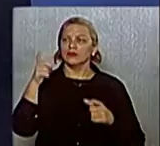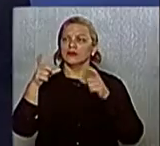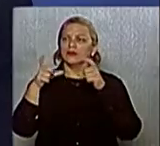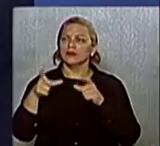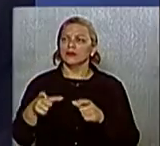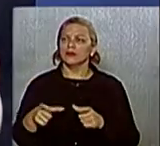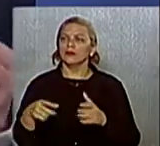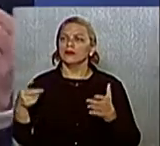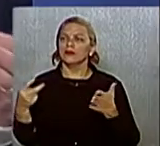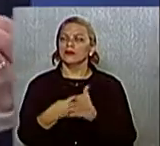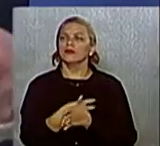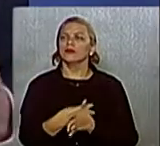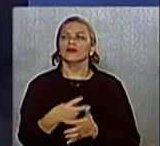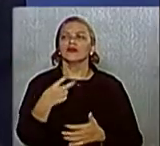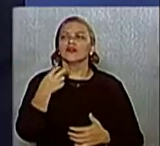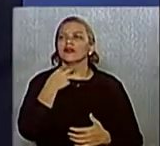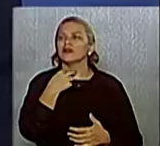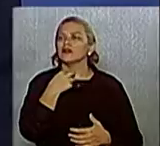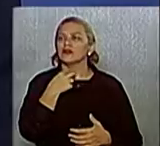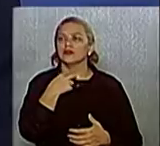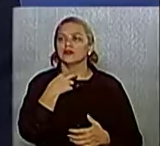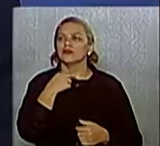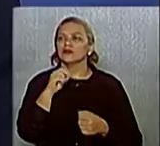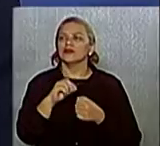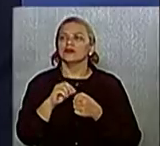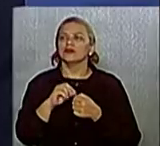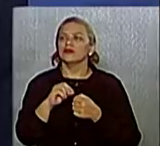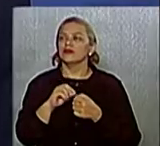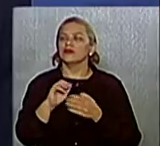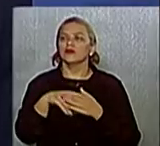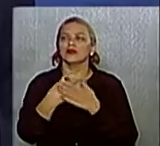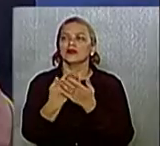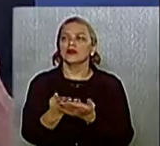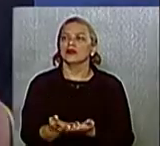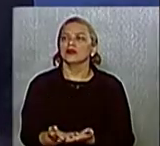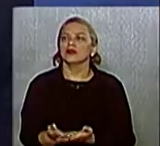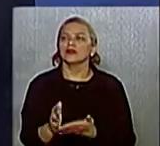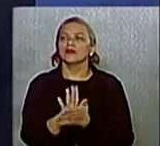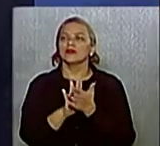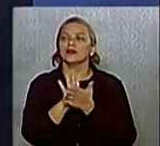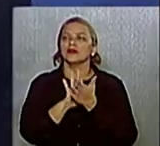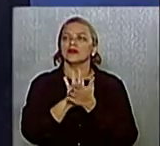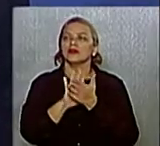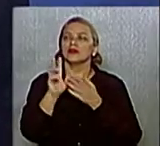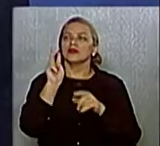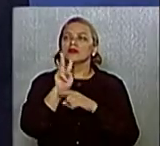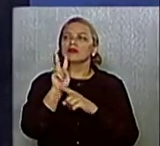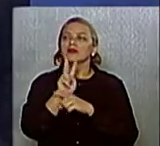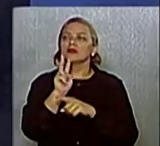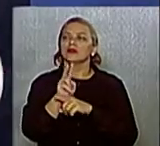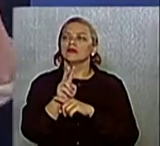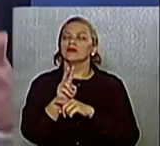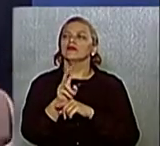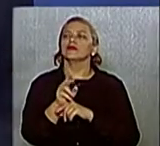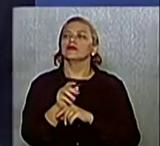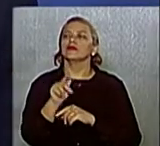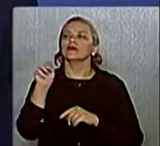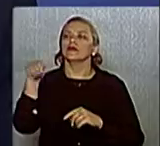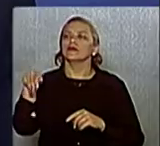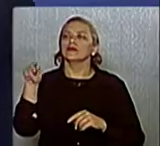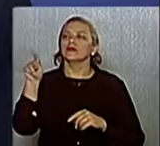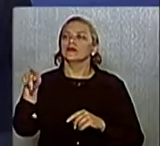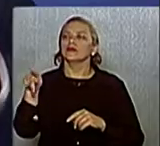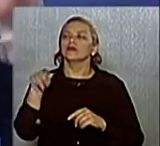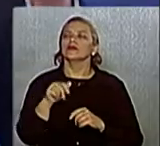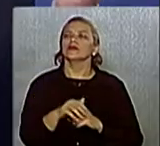irregular, ele não pode receber recursos do governo federal. Por exemplo, o Ministério das Cidades tem recursos para pavimentação.